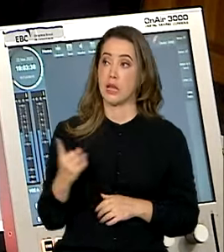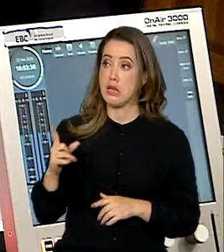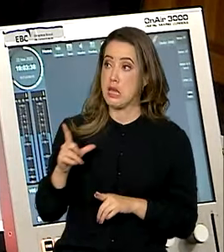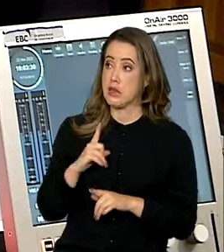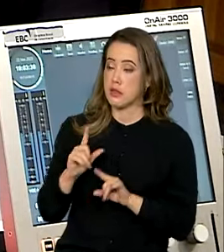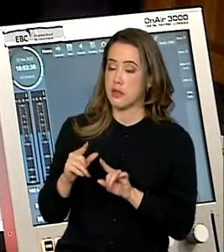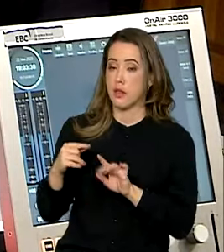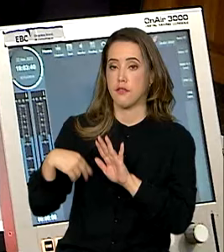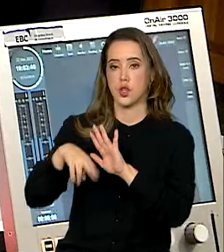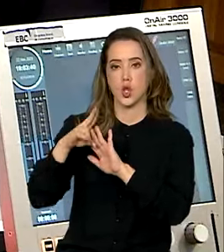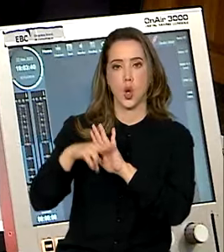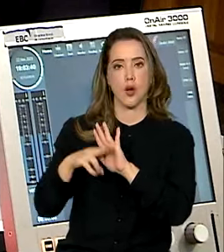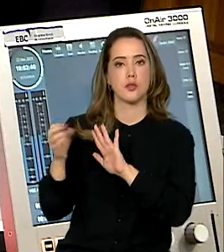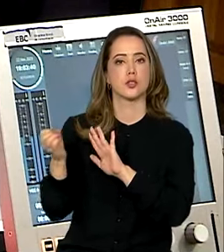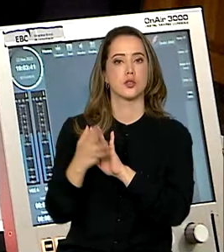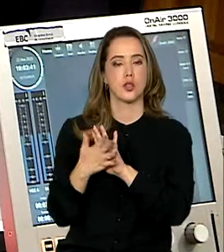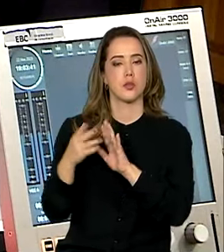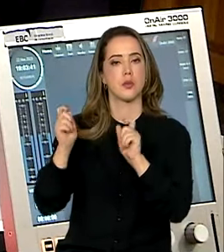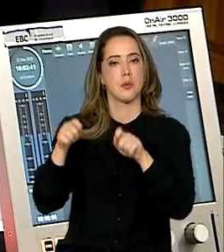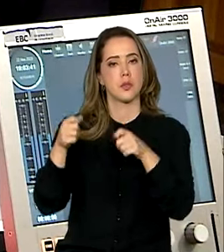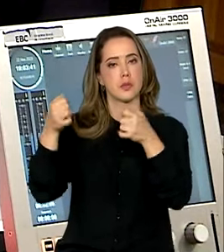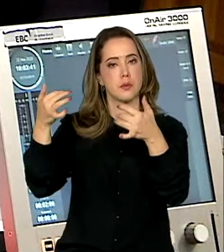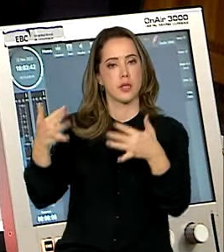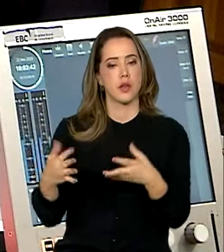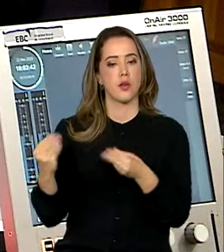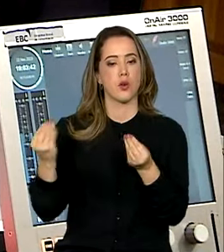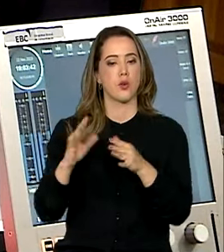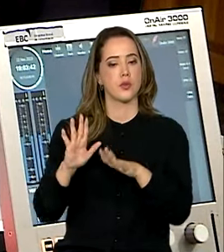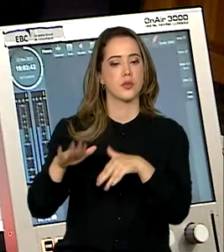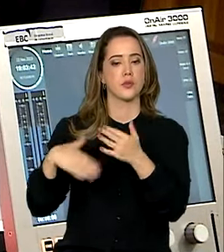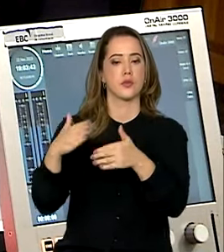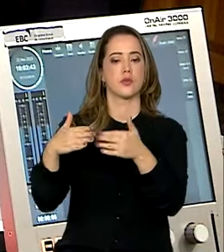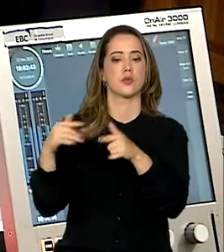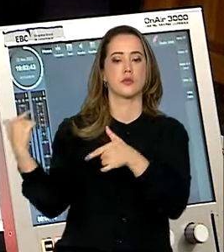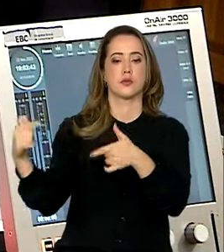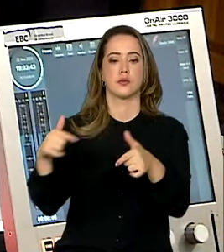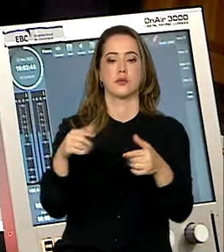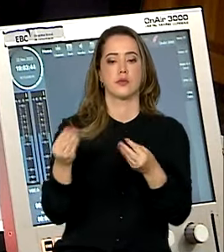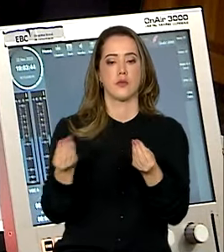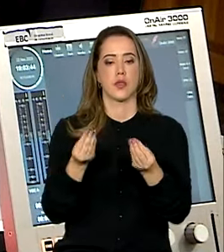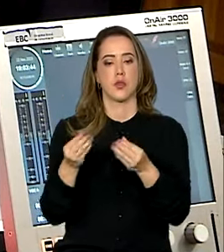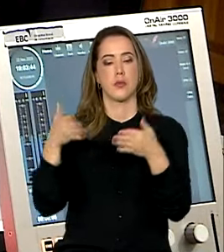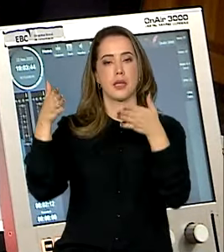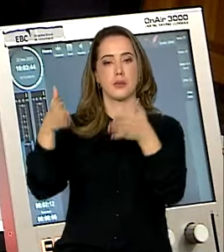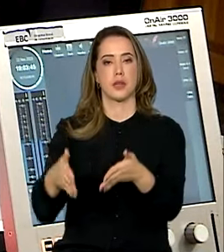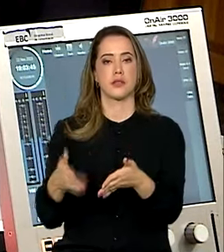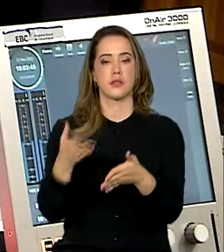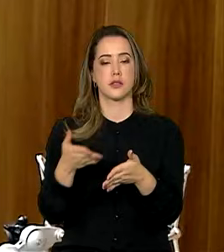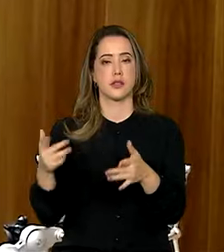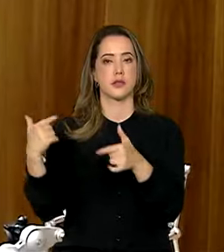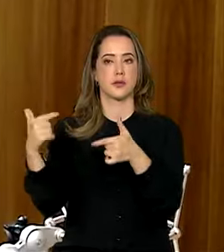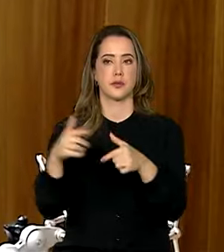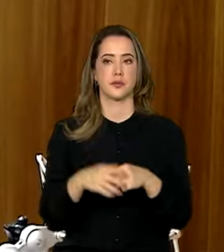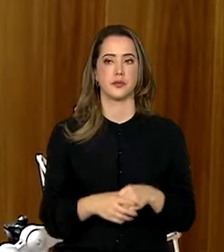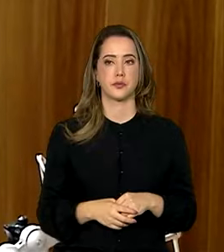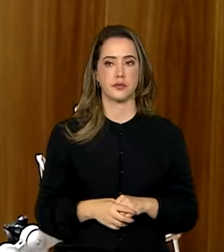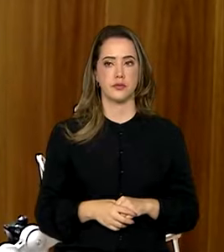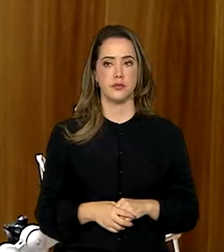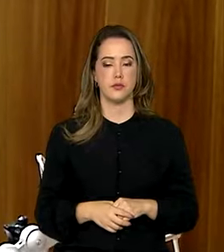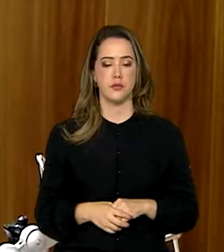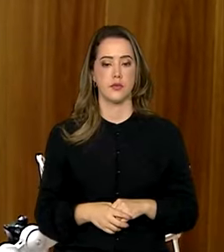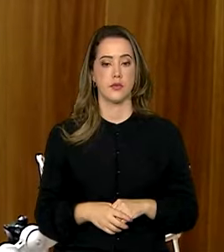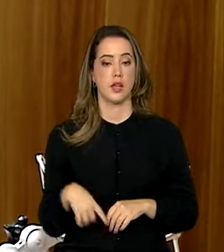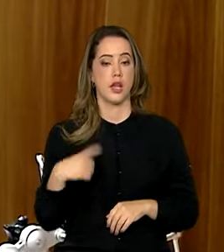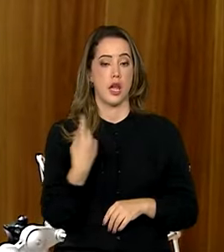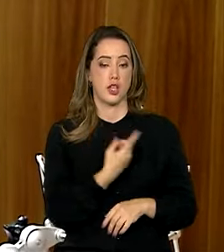medidas essa semana pelo governo. A senhora poderia dizer como foi desenvolvido esse trabalho e quem está participando dessas ações? Sim, a gente tem